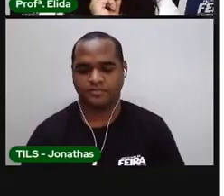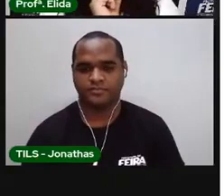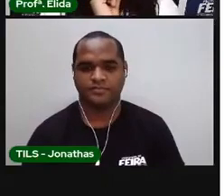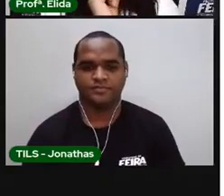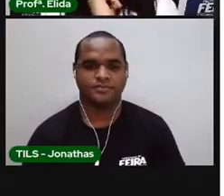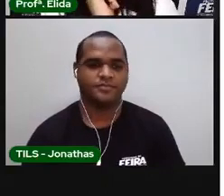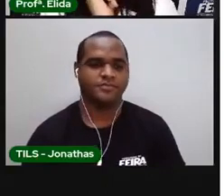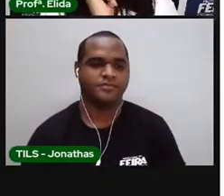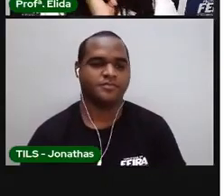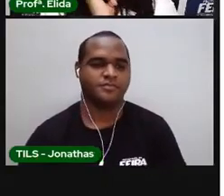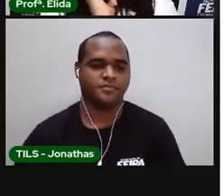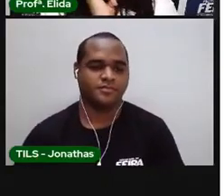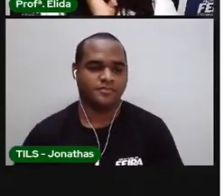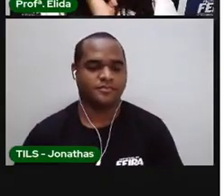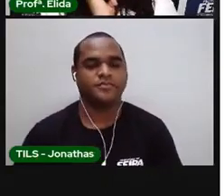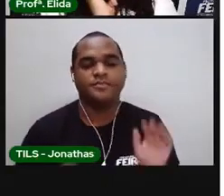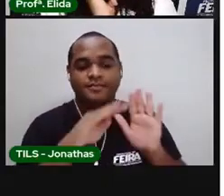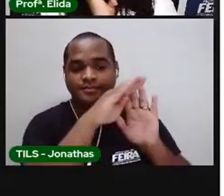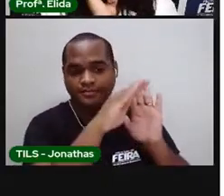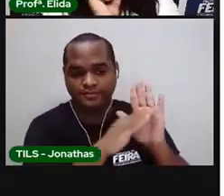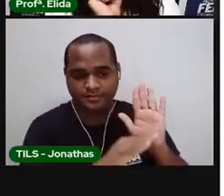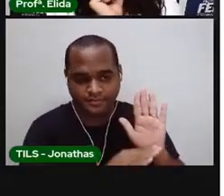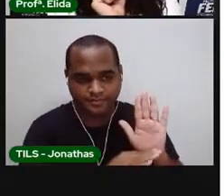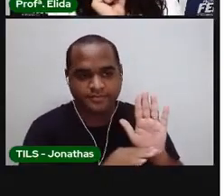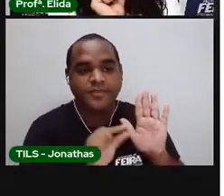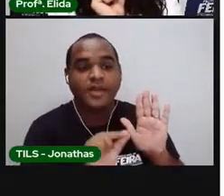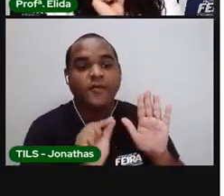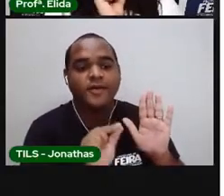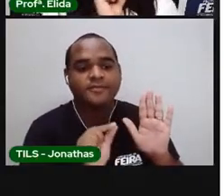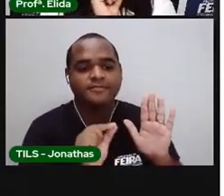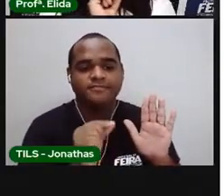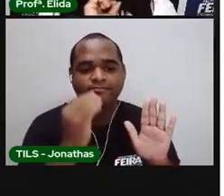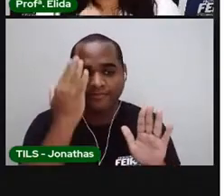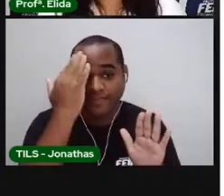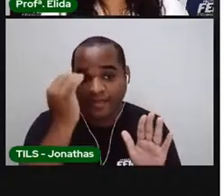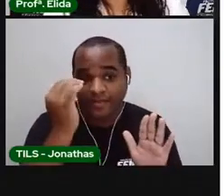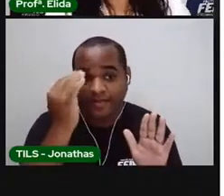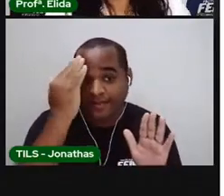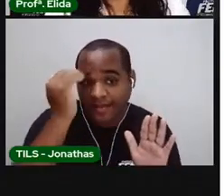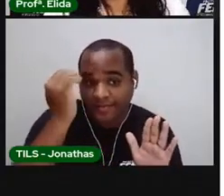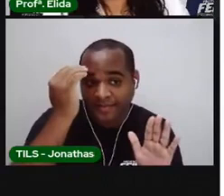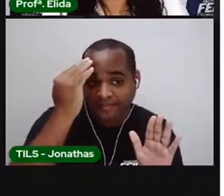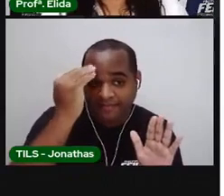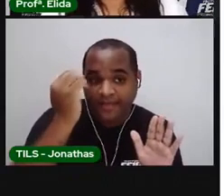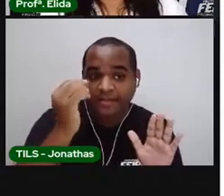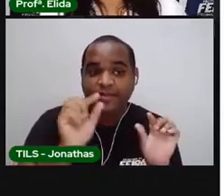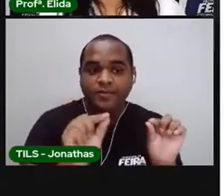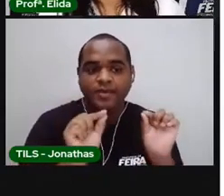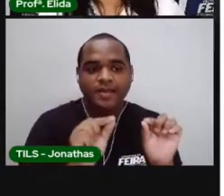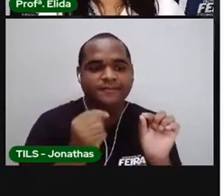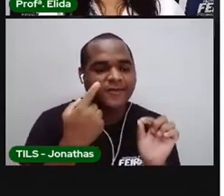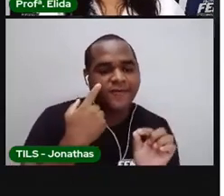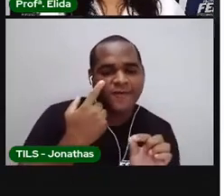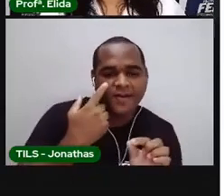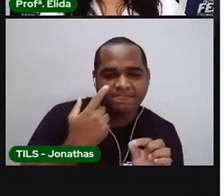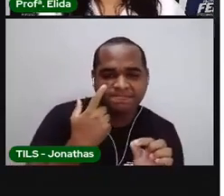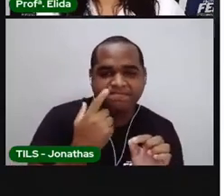Você não sabe o que é uma lista? Não sabe? Sabe? Vamos ver.